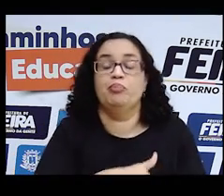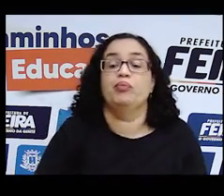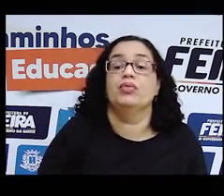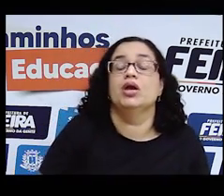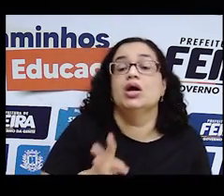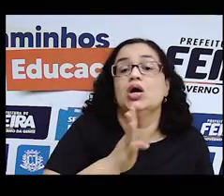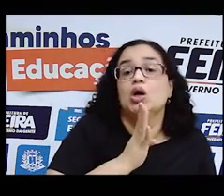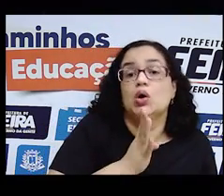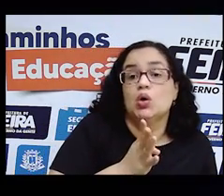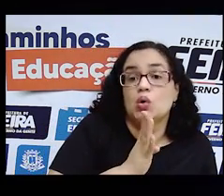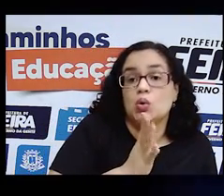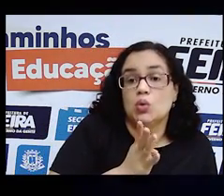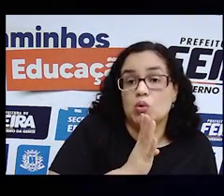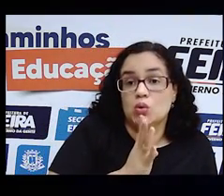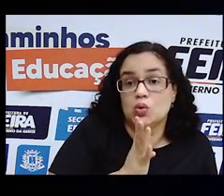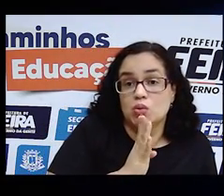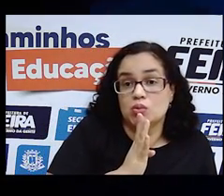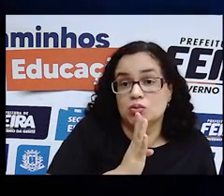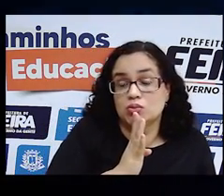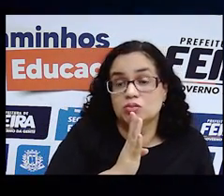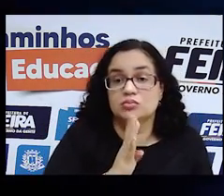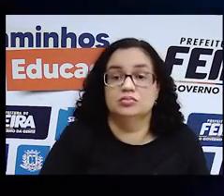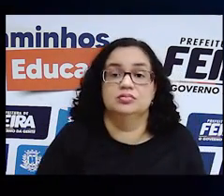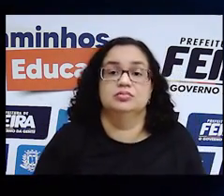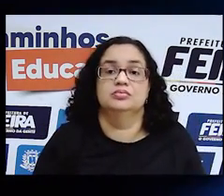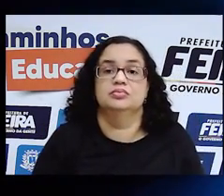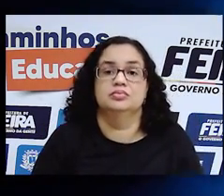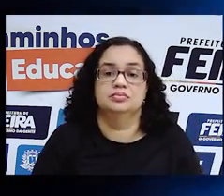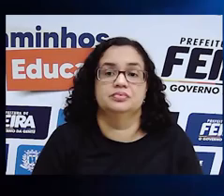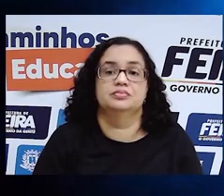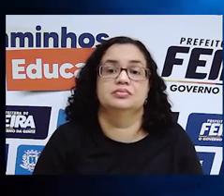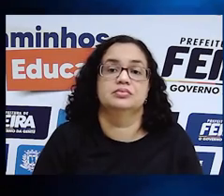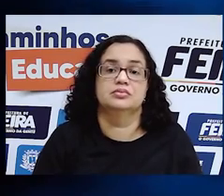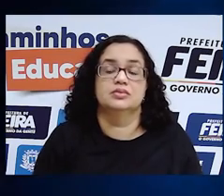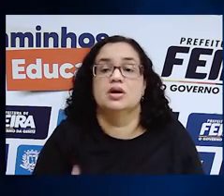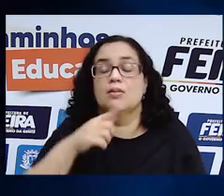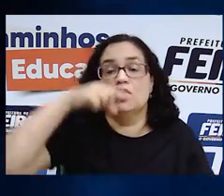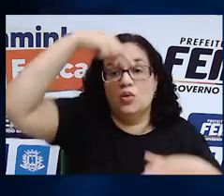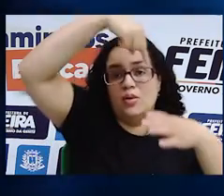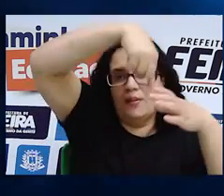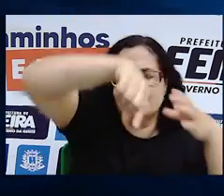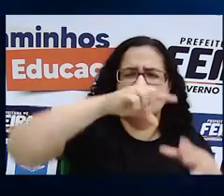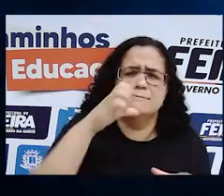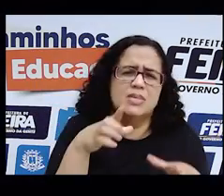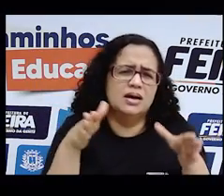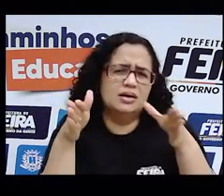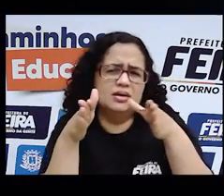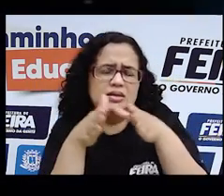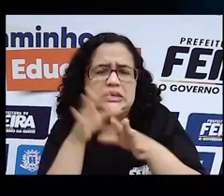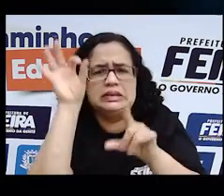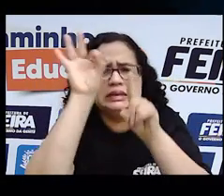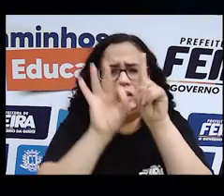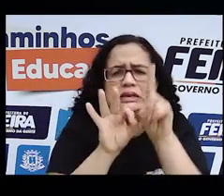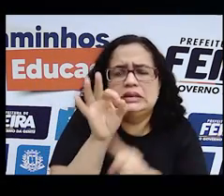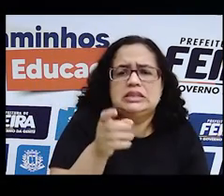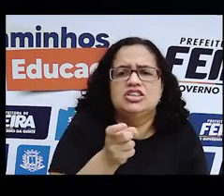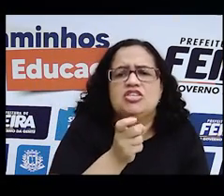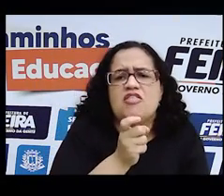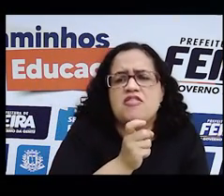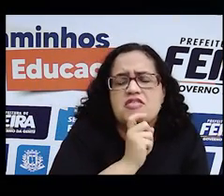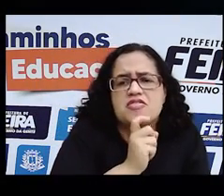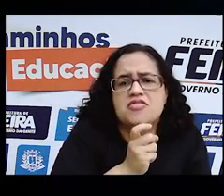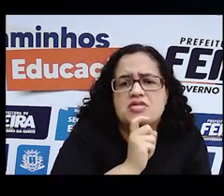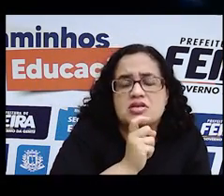-se à presença de dinoflagelados no água que omitem brilho ou agitar-se. A pouca profundidade junto com a temperatura cálida do água